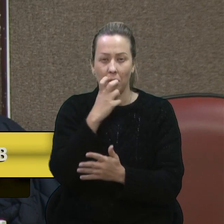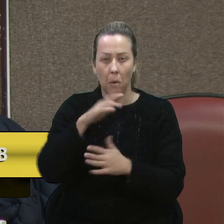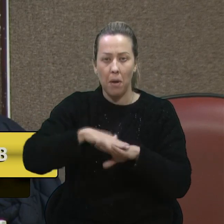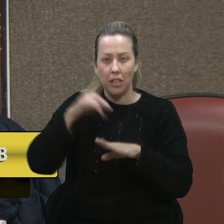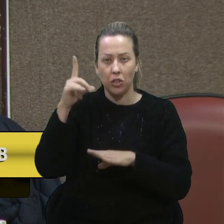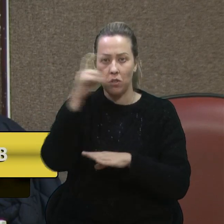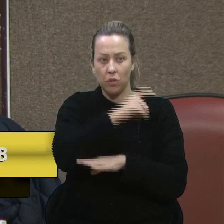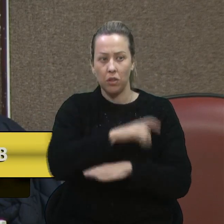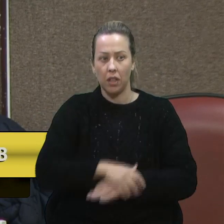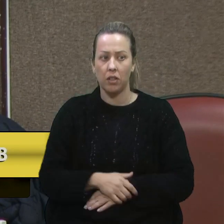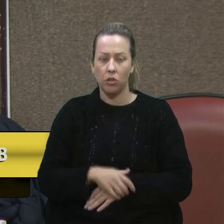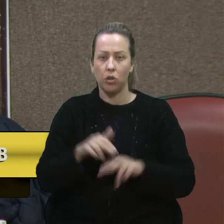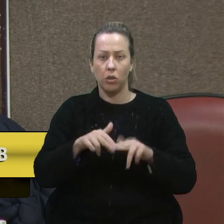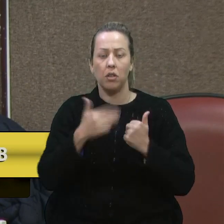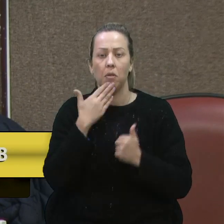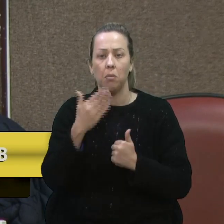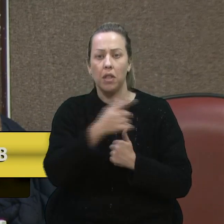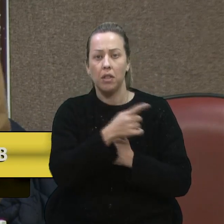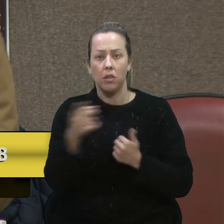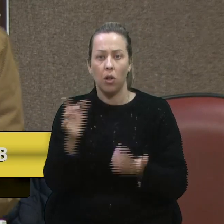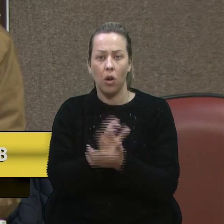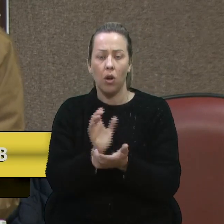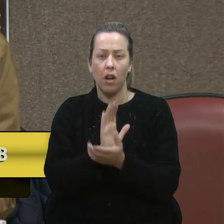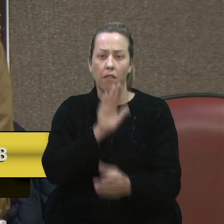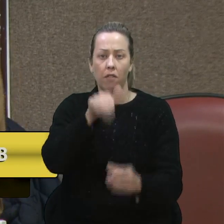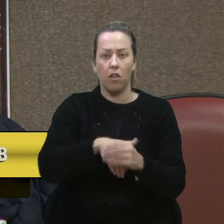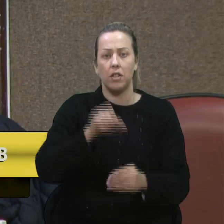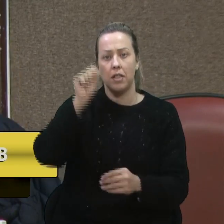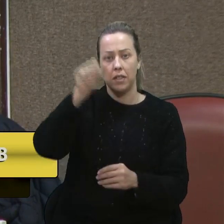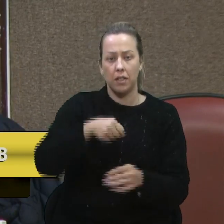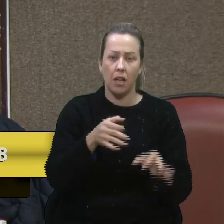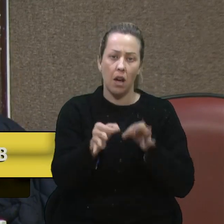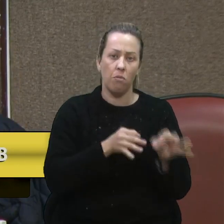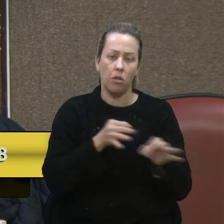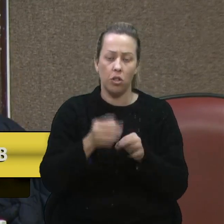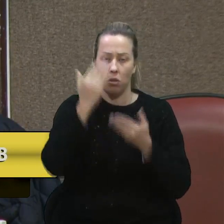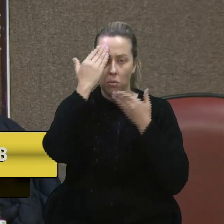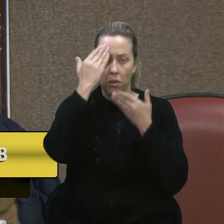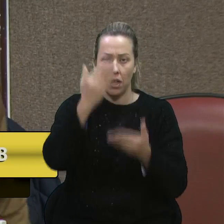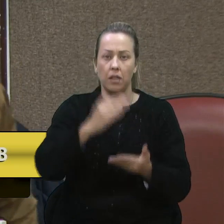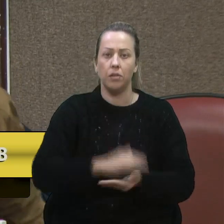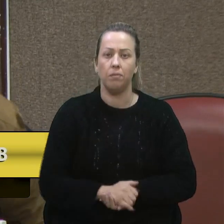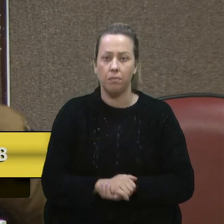Dessa forma, peço aos novos pares que votem sim a este projeto. Muito obrigado.